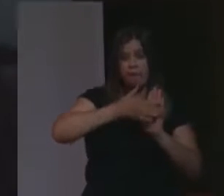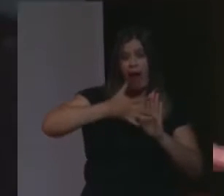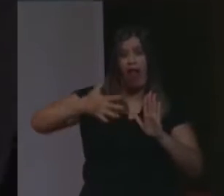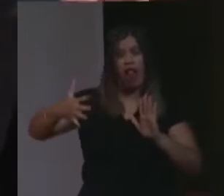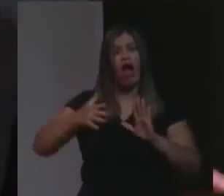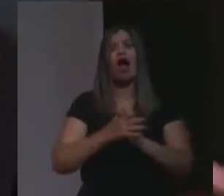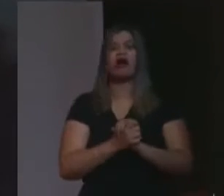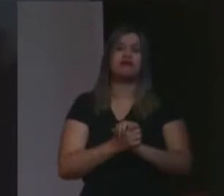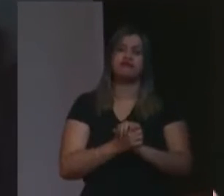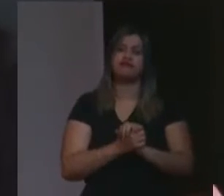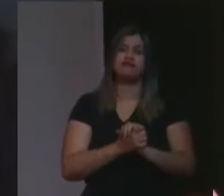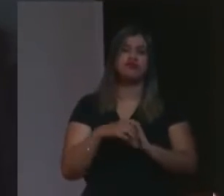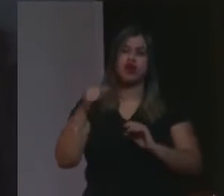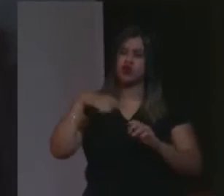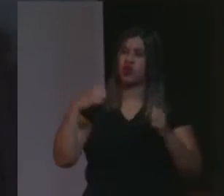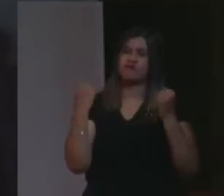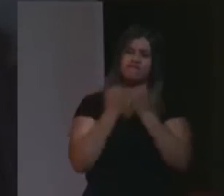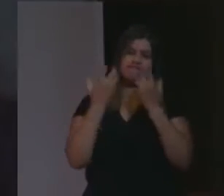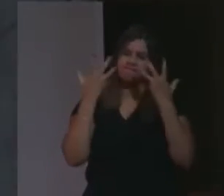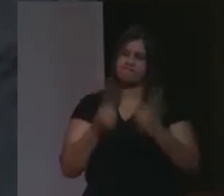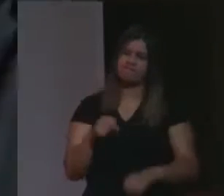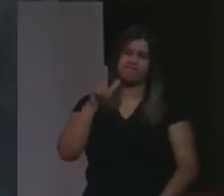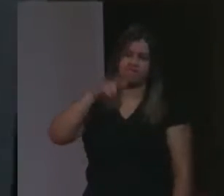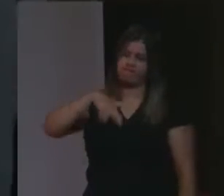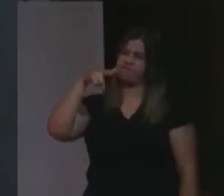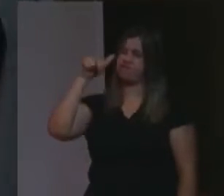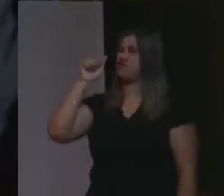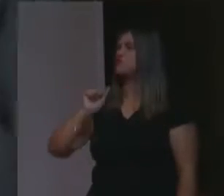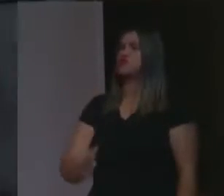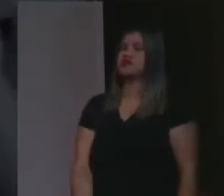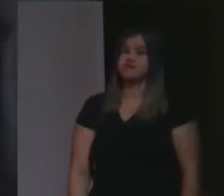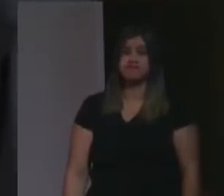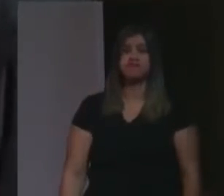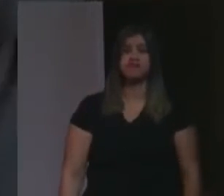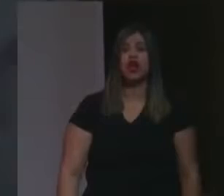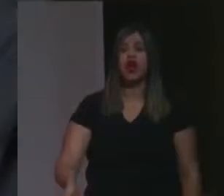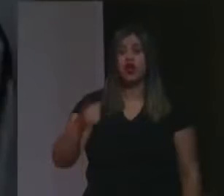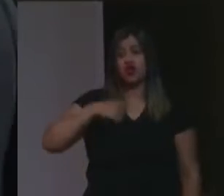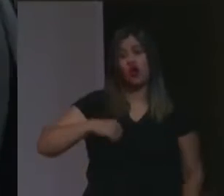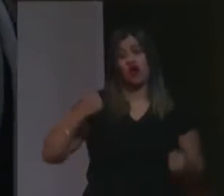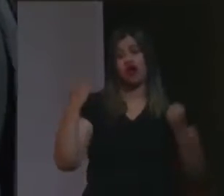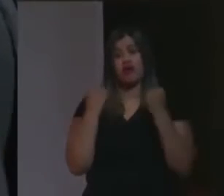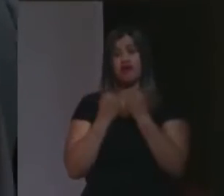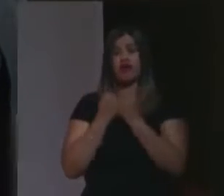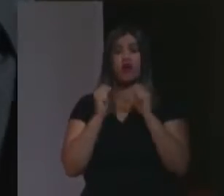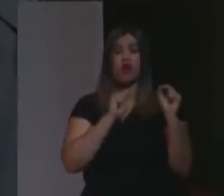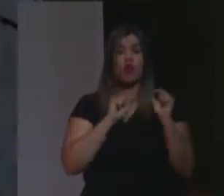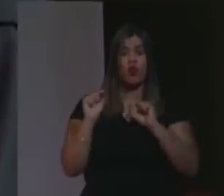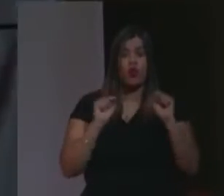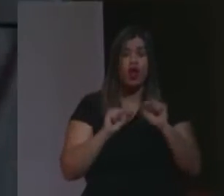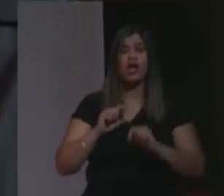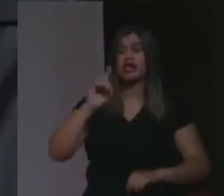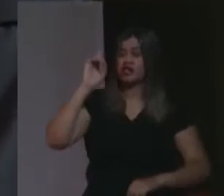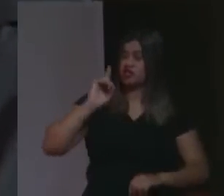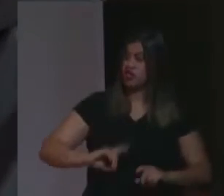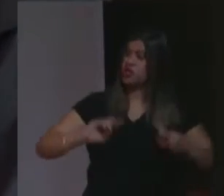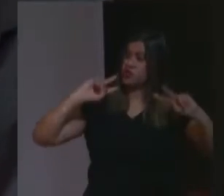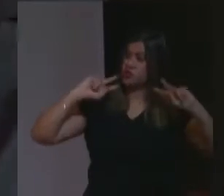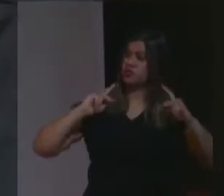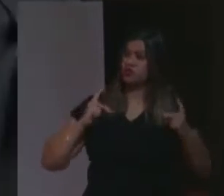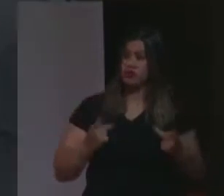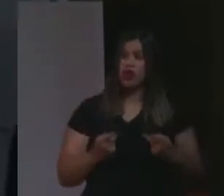nunca defendemos isso. Nós somos defensores da declaração universal dos direitos do homem.